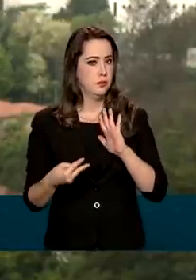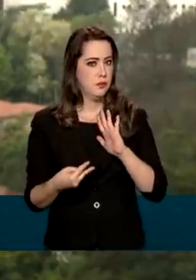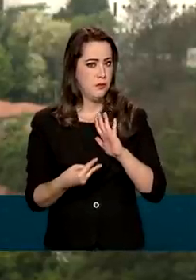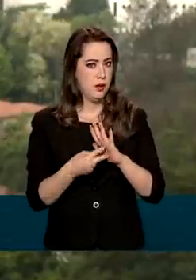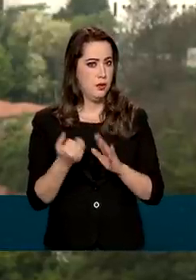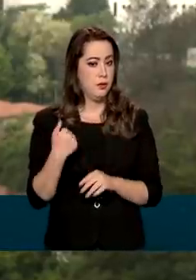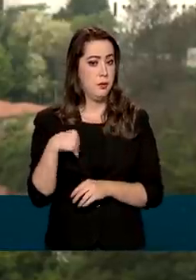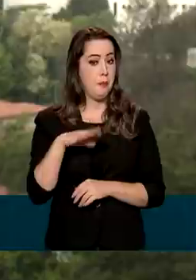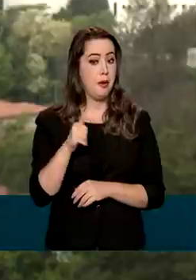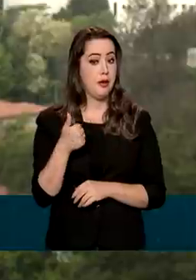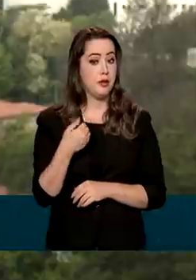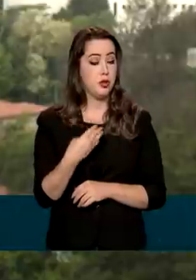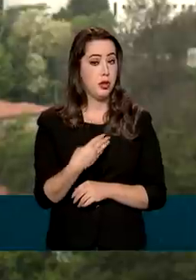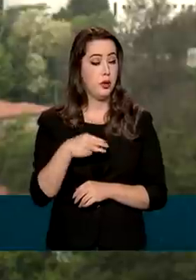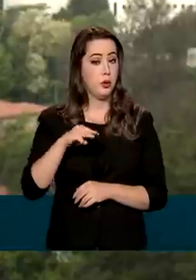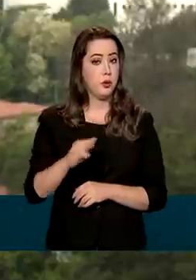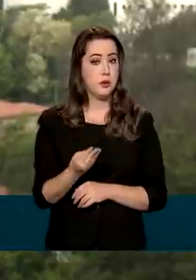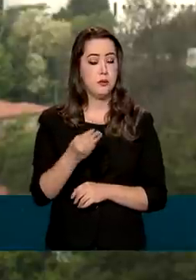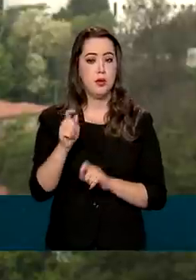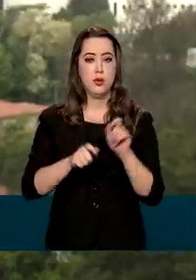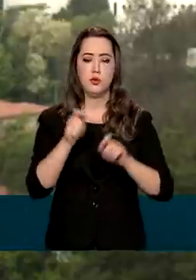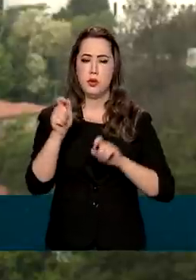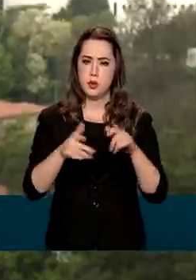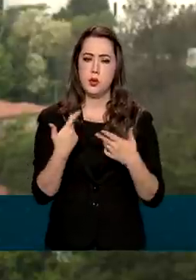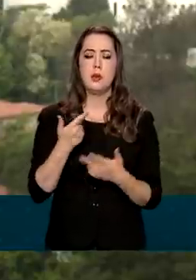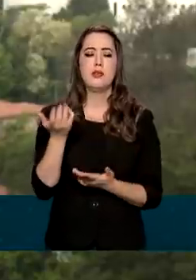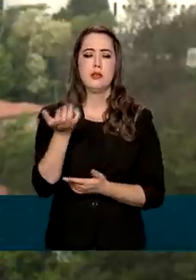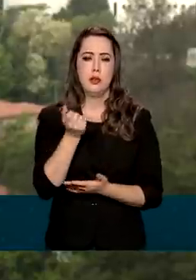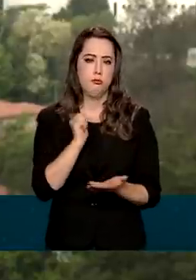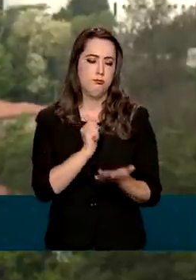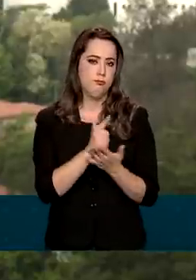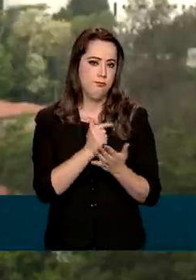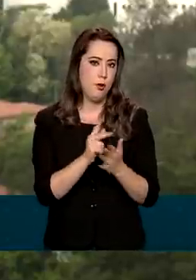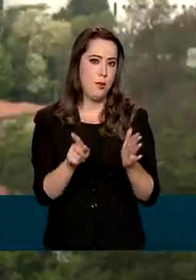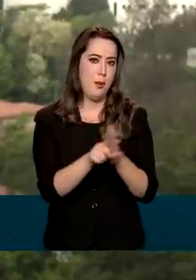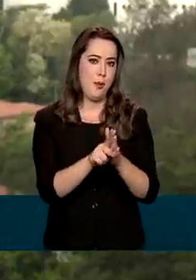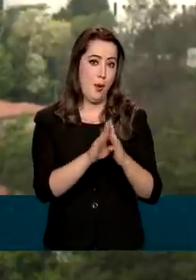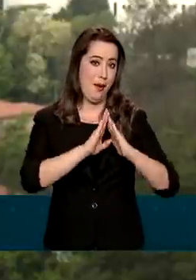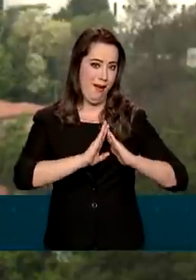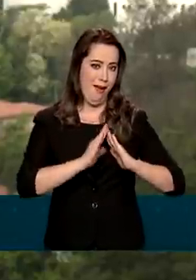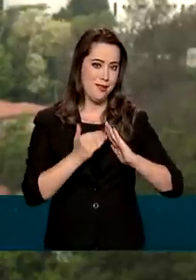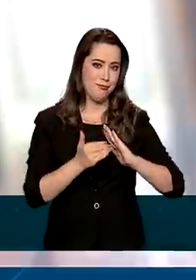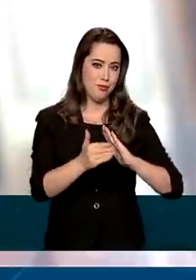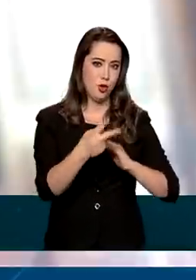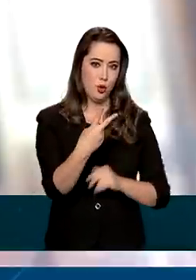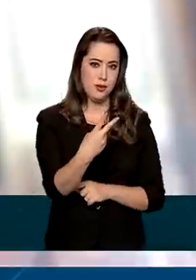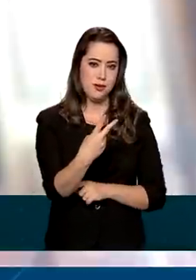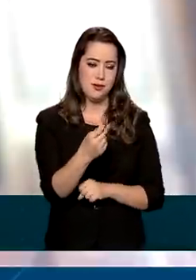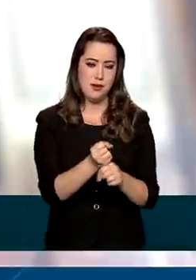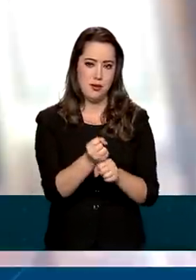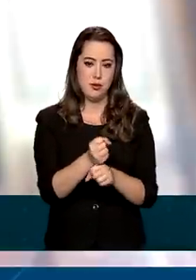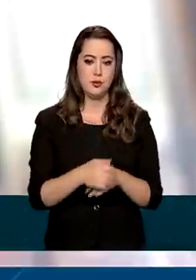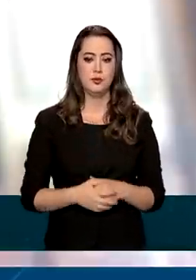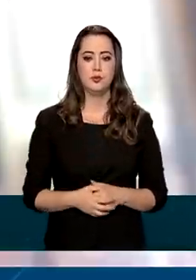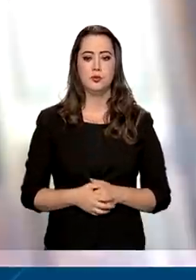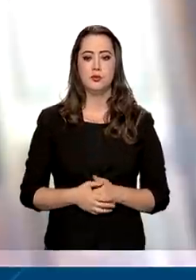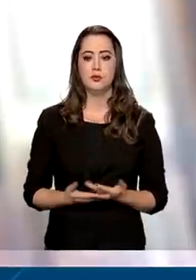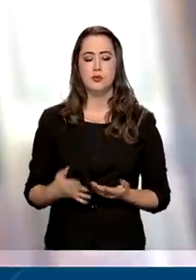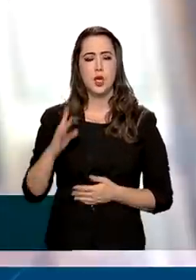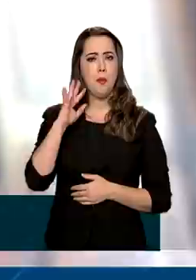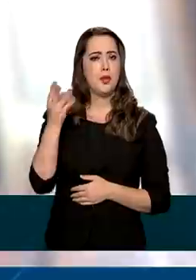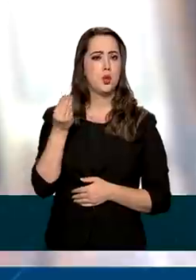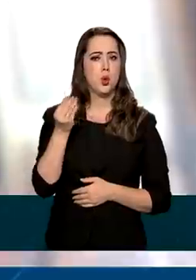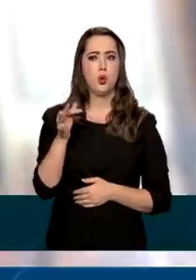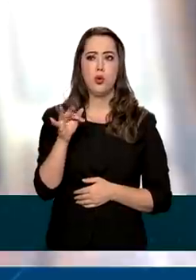que mais de 14 milhões de famílias pretendem comprar o imóvel nos próximos dois anos. Imagina se não tivesse FGTS,